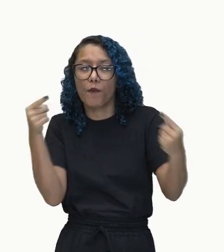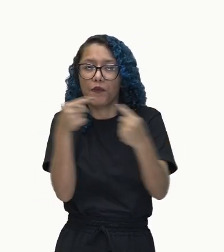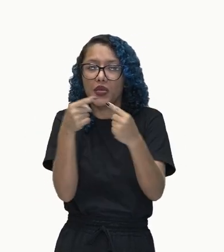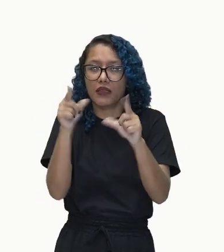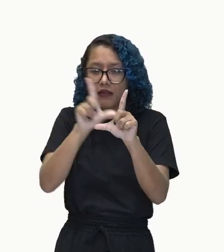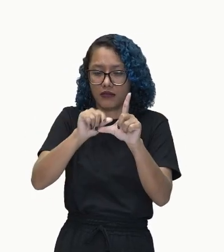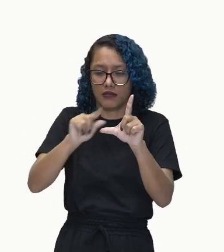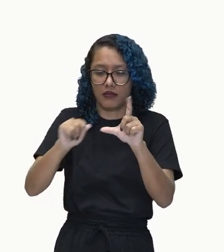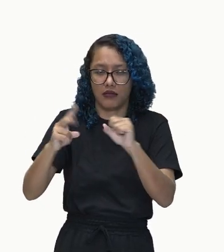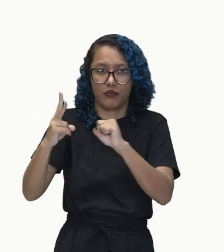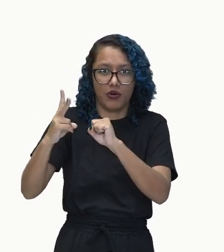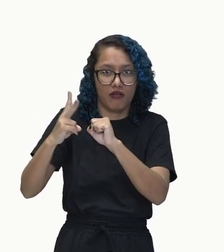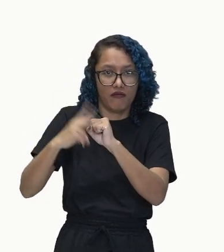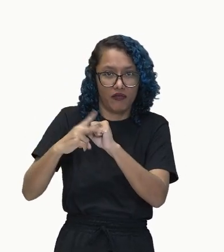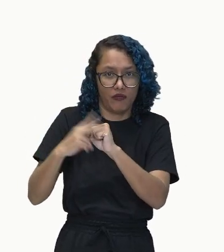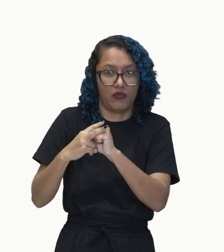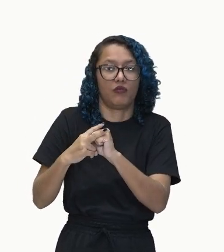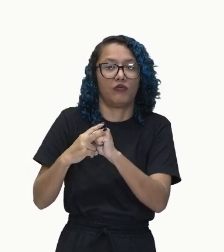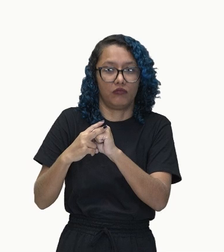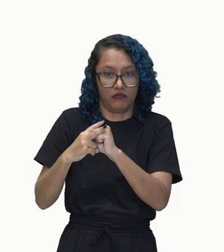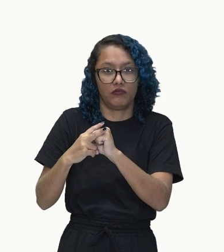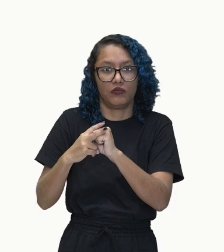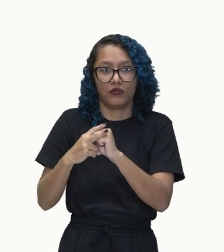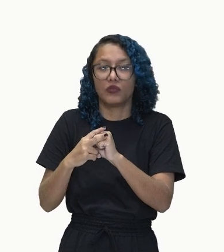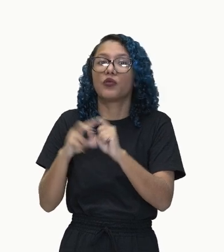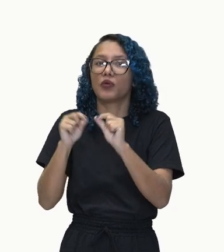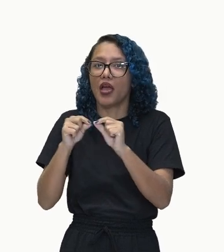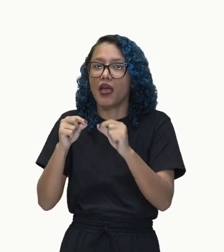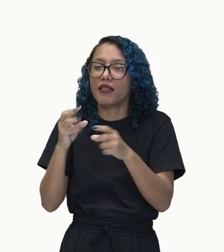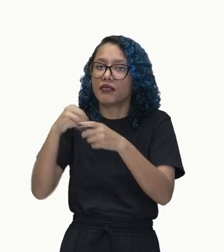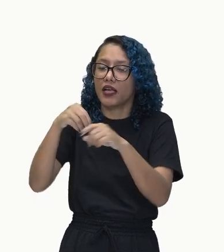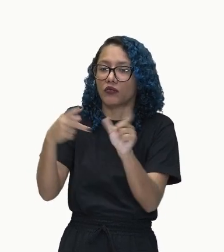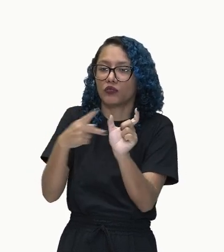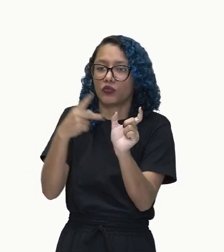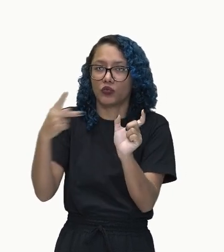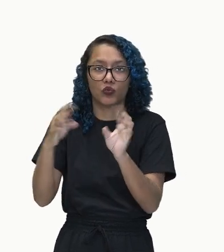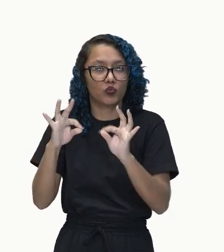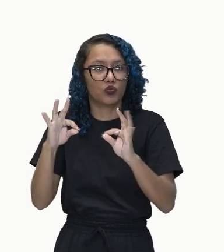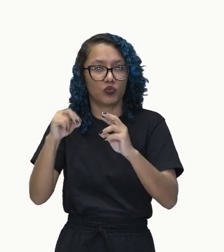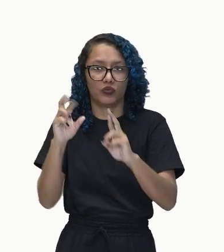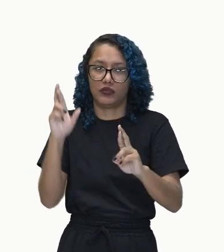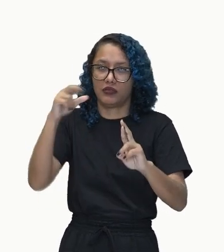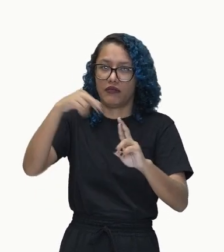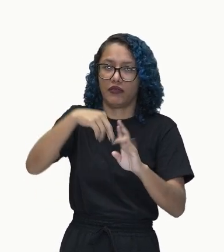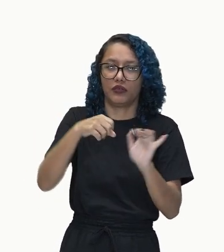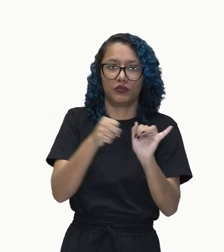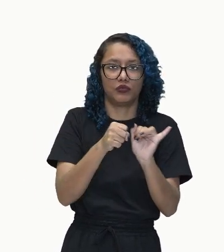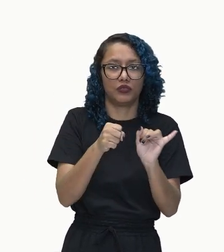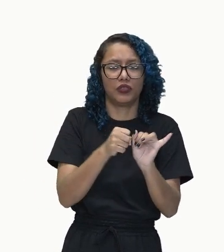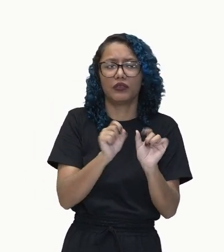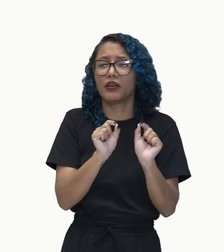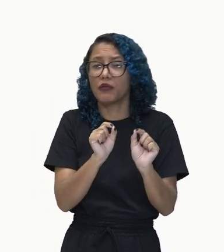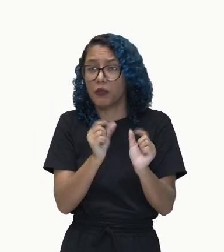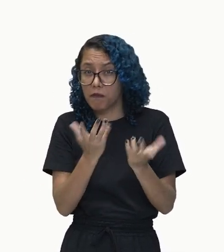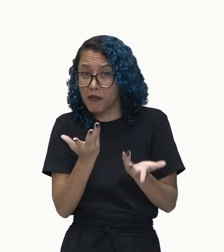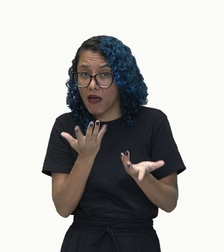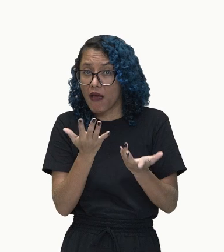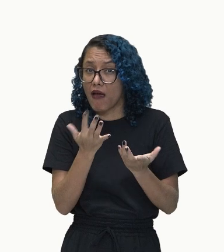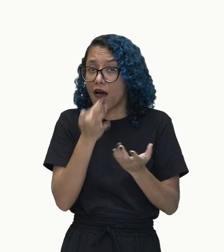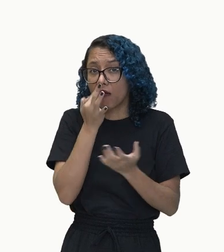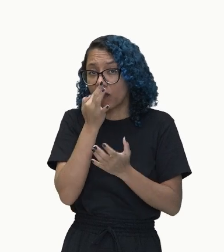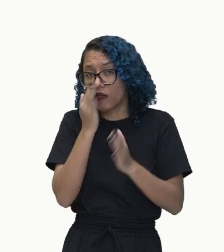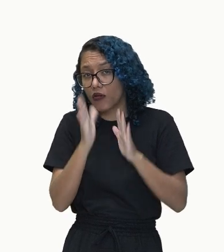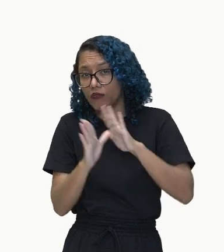predicado. Tudo que se diz a respeito do sujeito que ele furtou a flor. Ok? Muito bem.